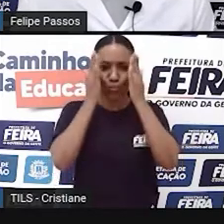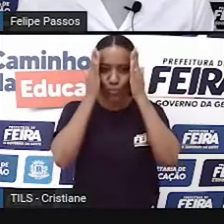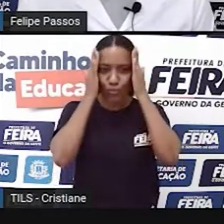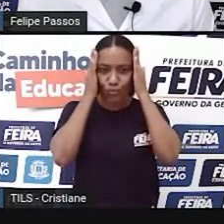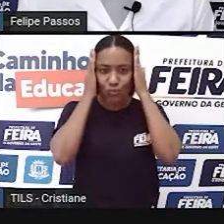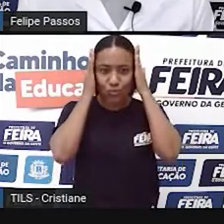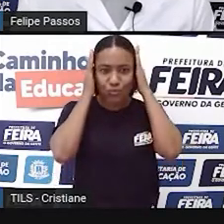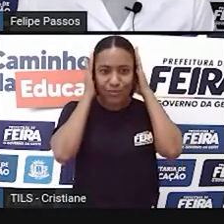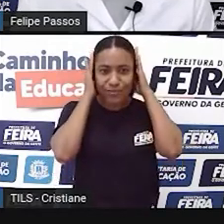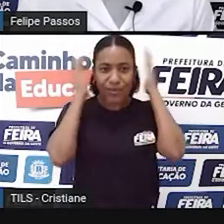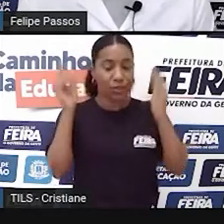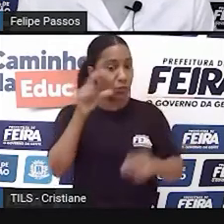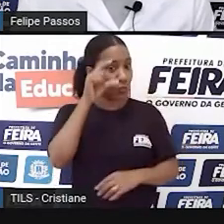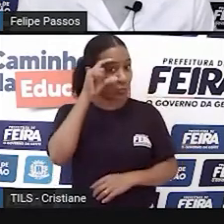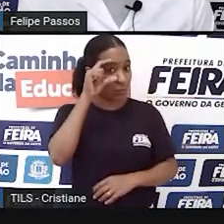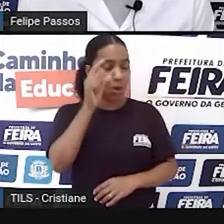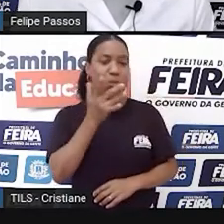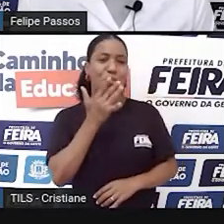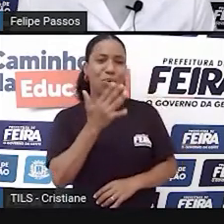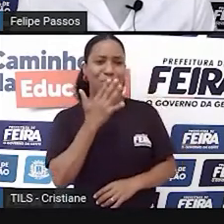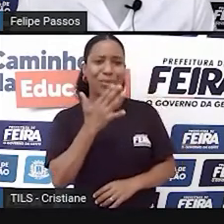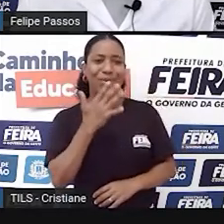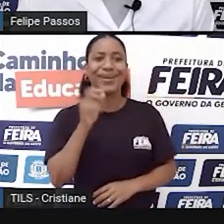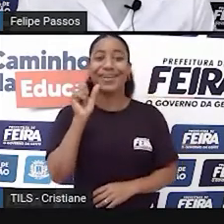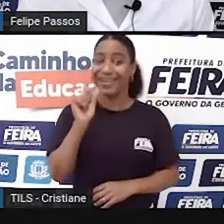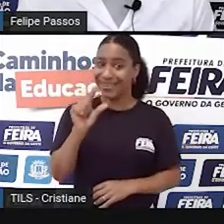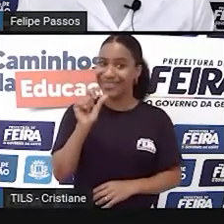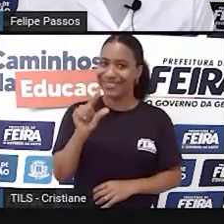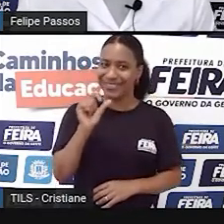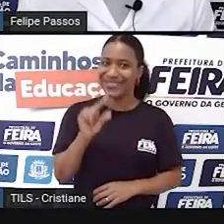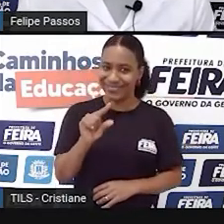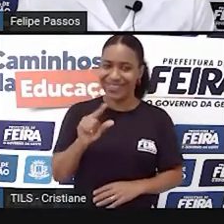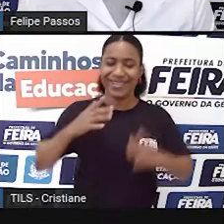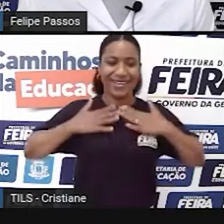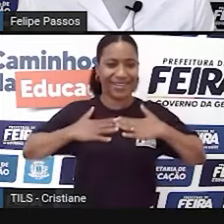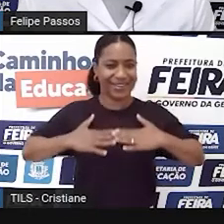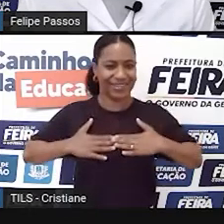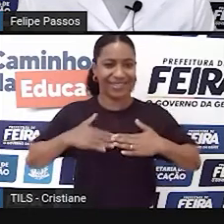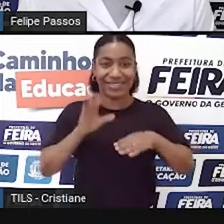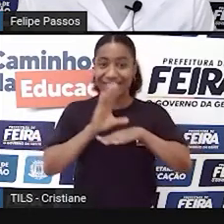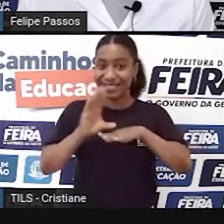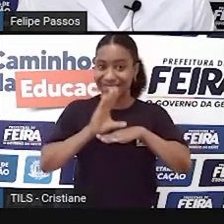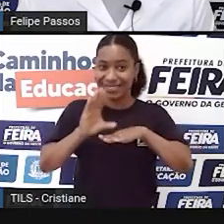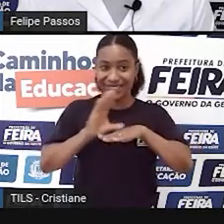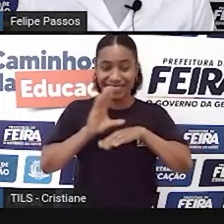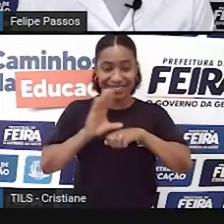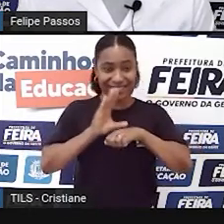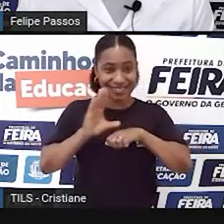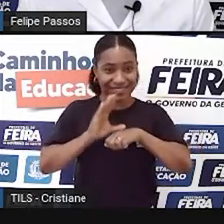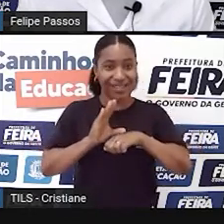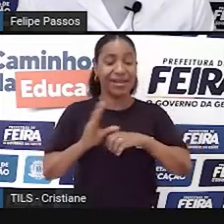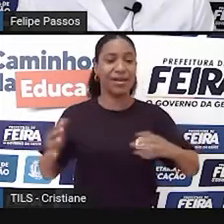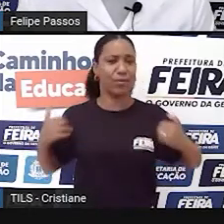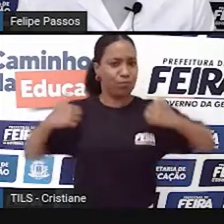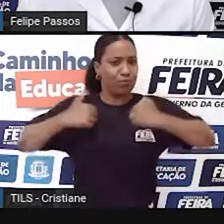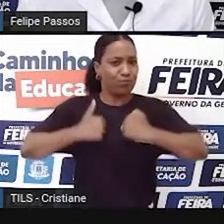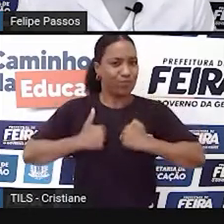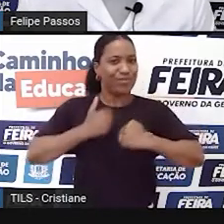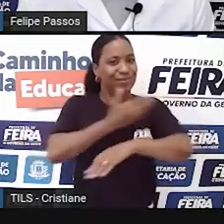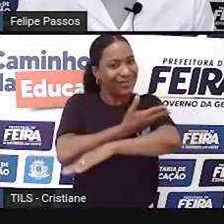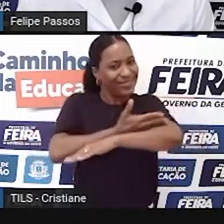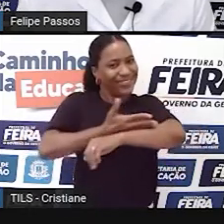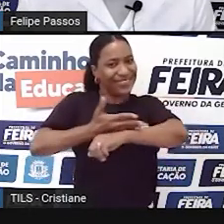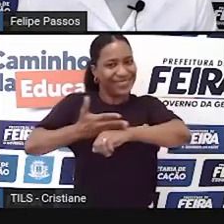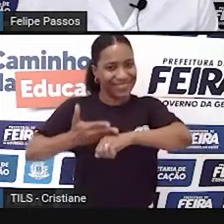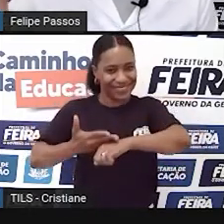eu estou utilizando um óculos de armação azul, e estou vestindo uma camisa cinza. Por cima dessa camisa tem um jaleco